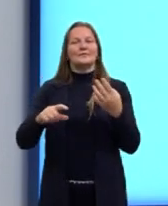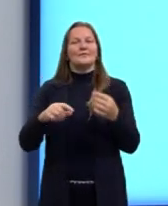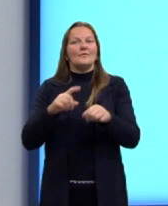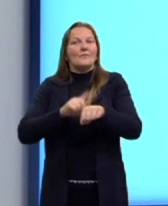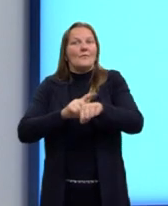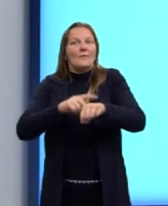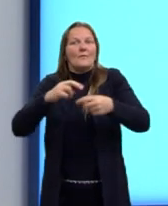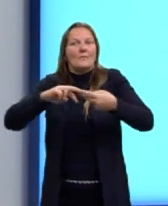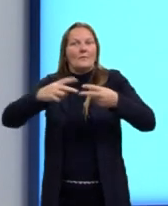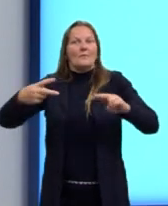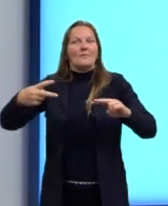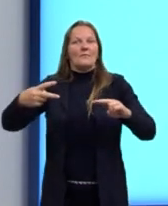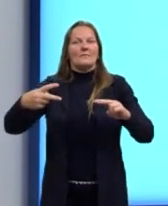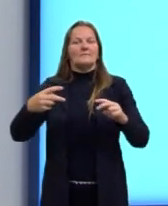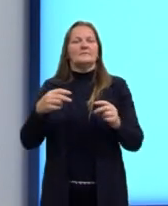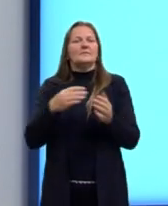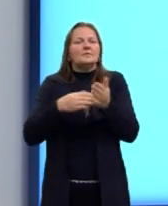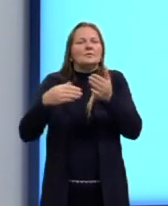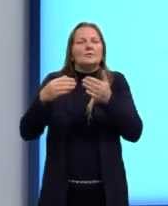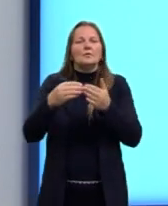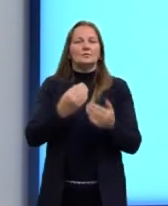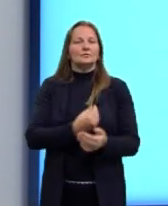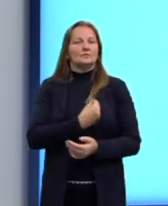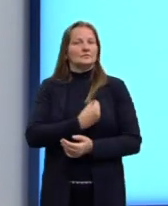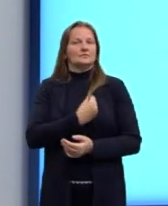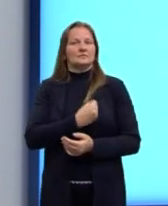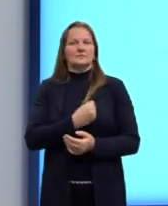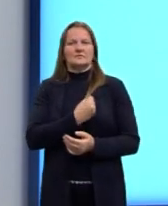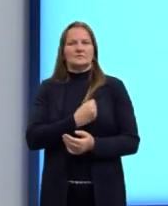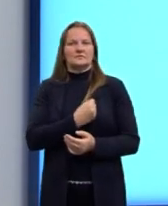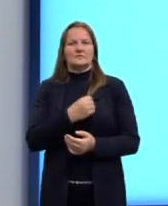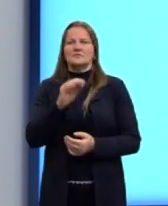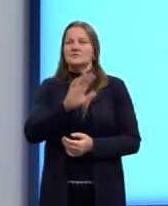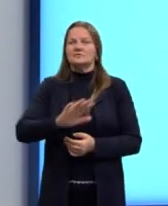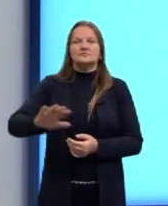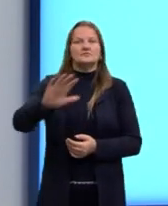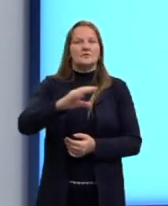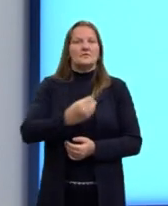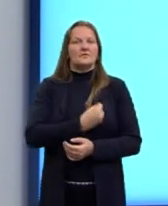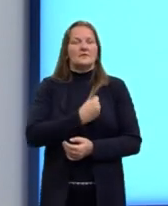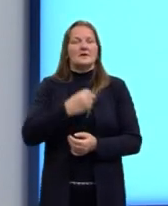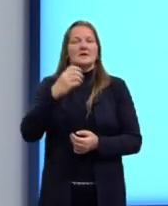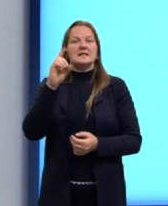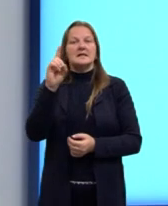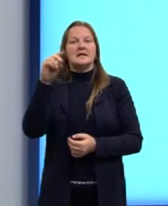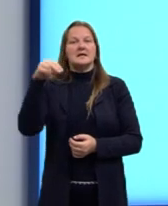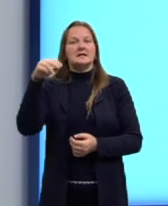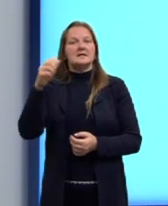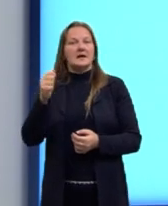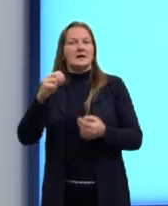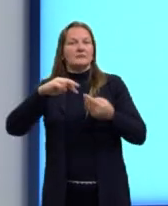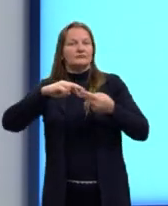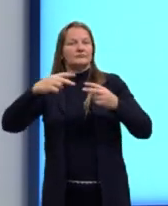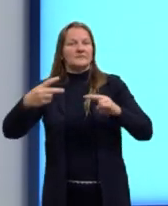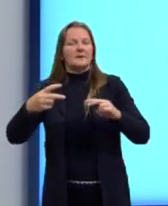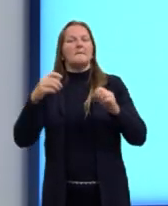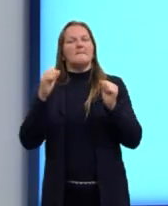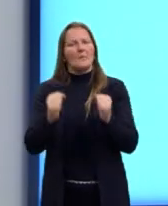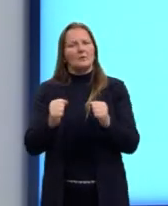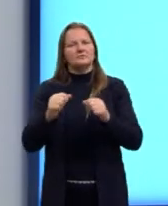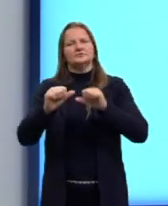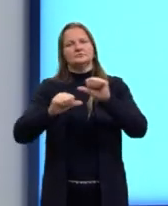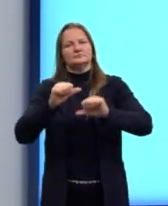Todos os indivíduos, todos os seres vivos, tá, gente? Se possui DNA, pode ter mutações. Então,